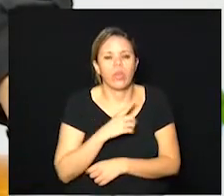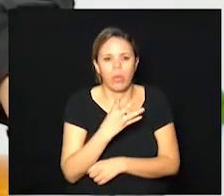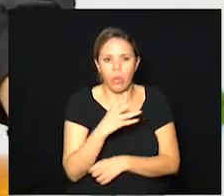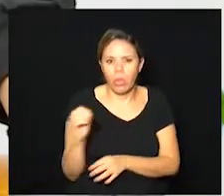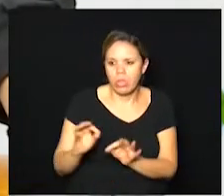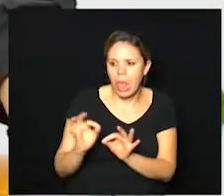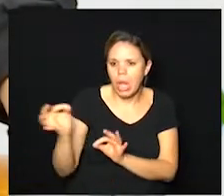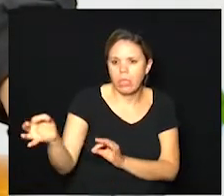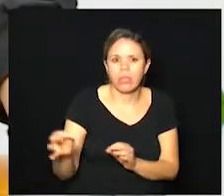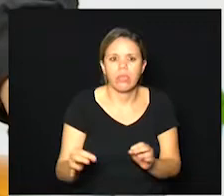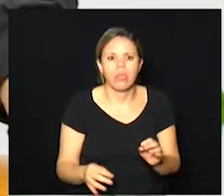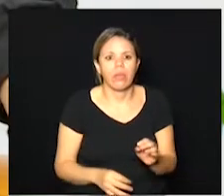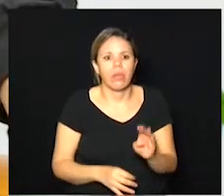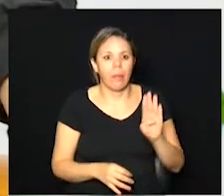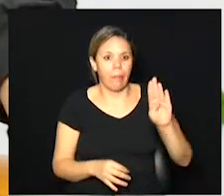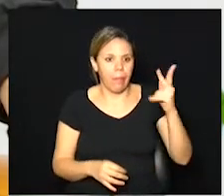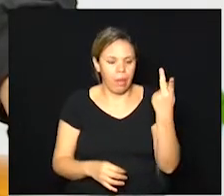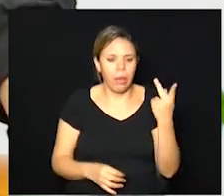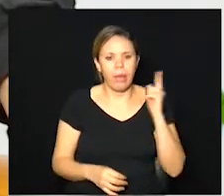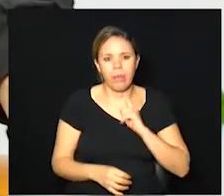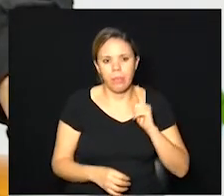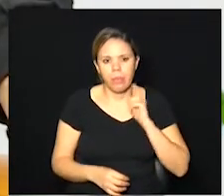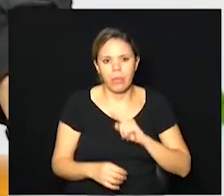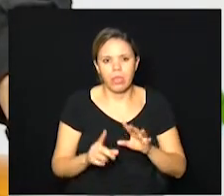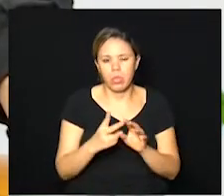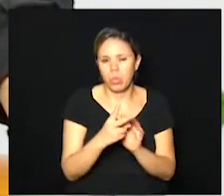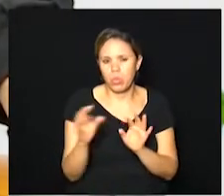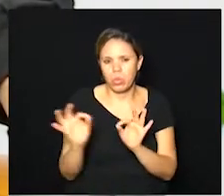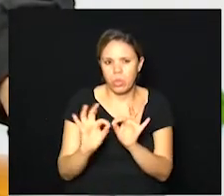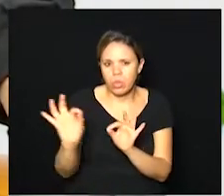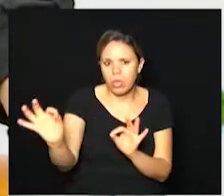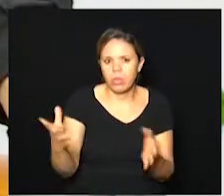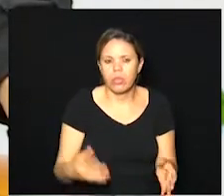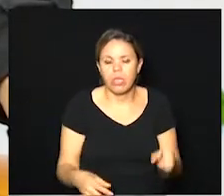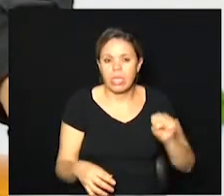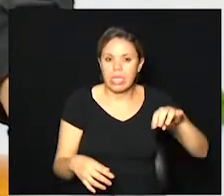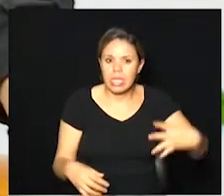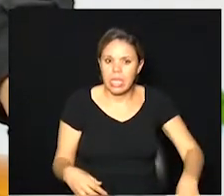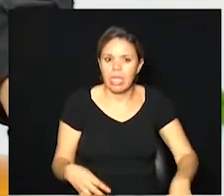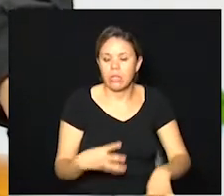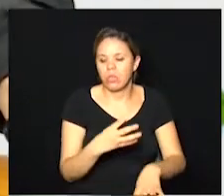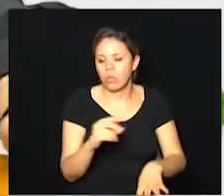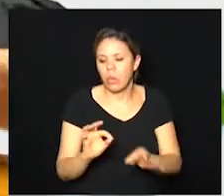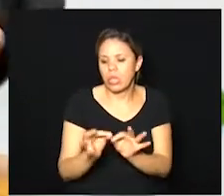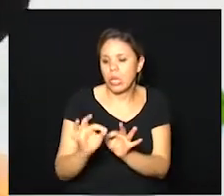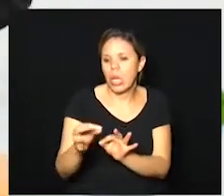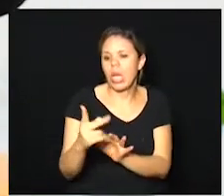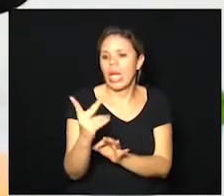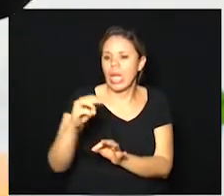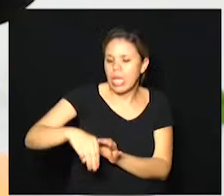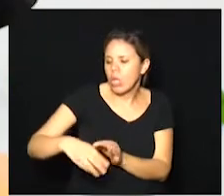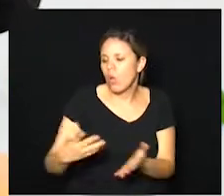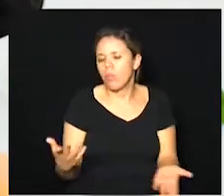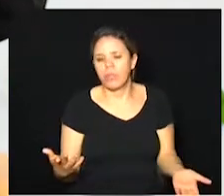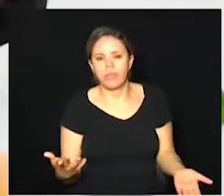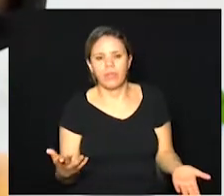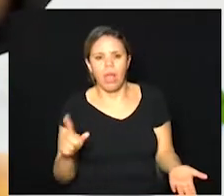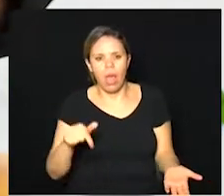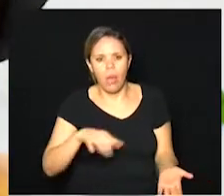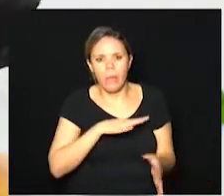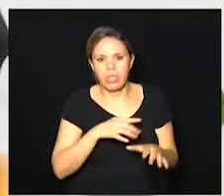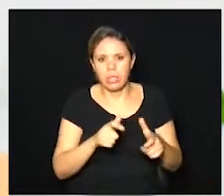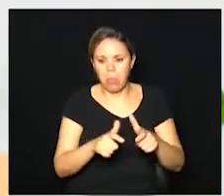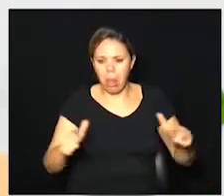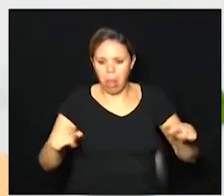Belo Horizonte tem menos do que isso acho que é 200 Santos tem 40 quilômetros quadrados então ela é uma cidade